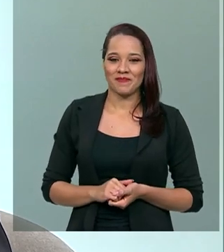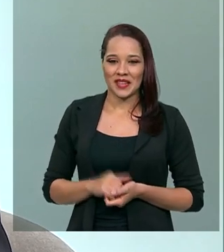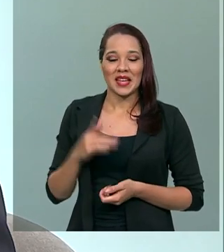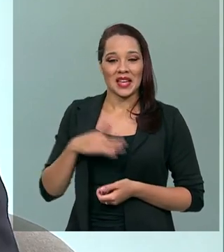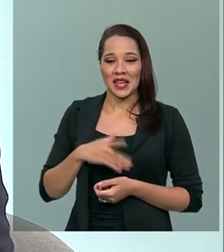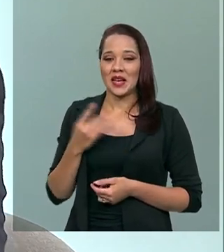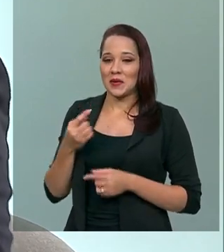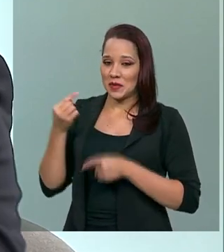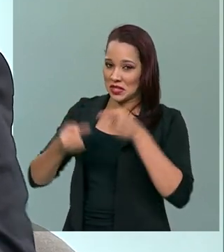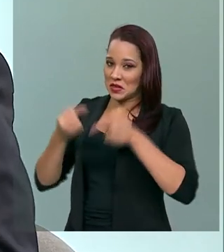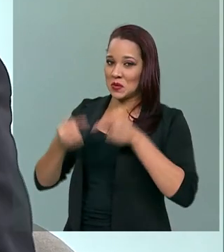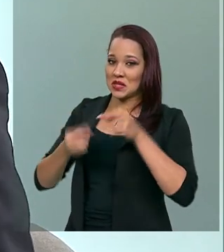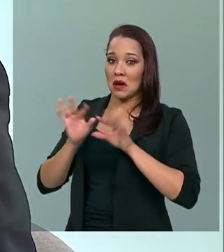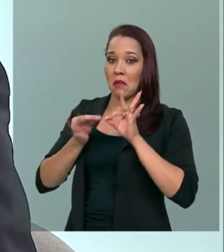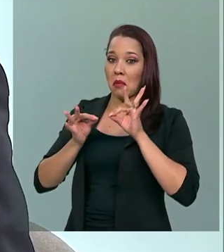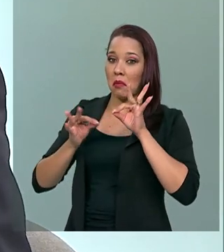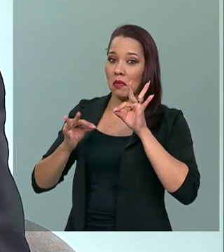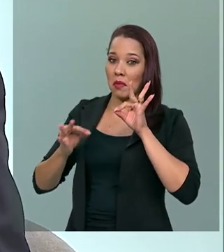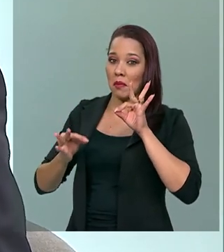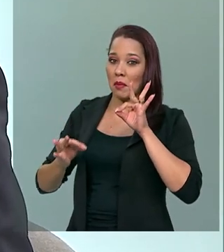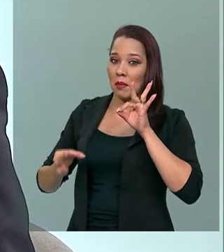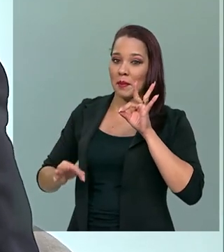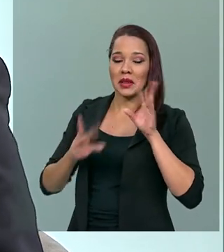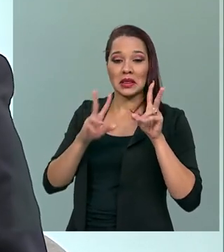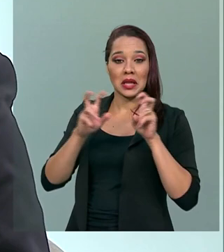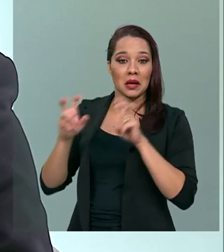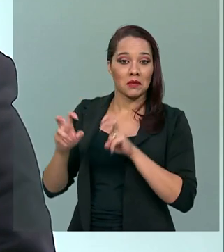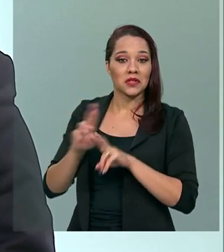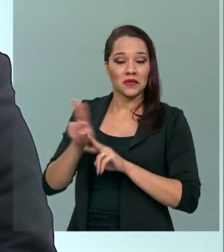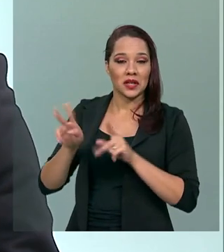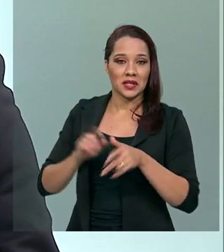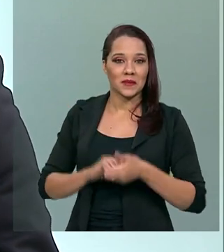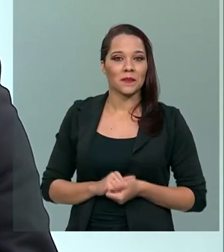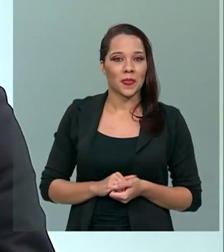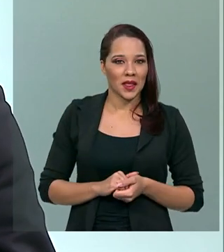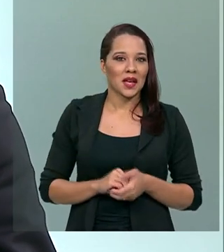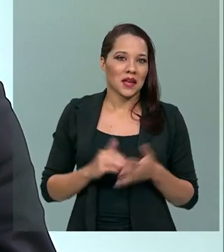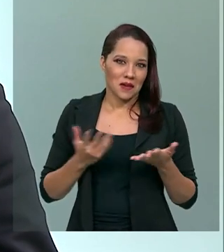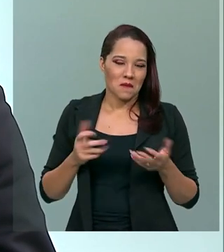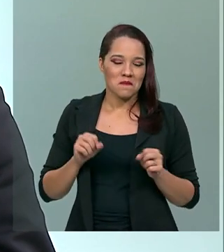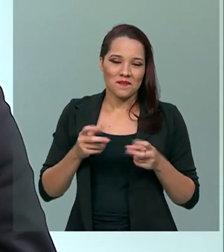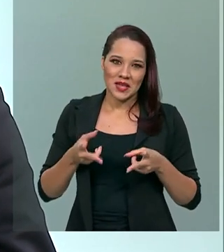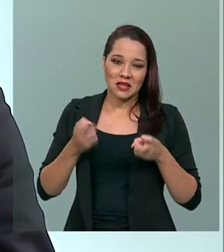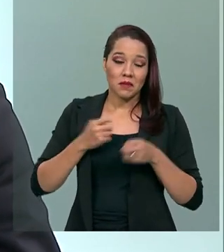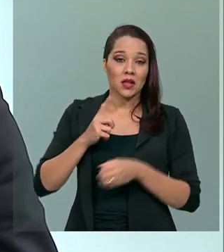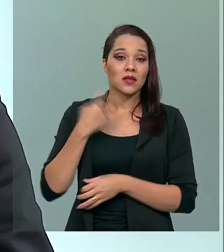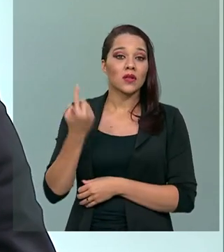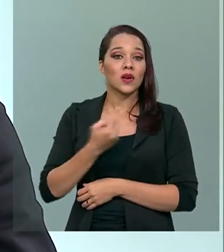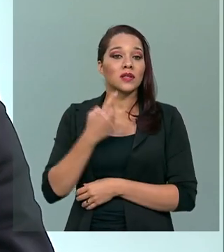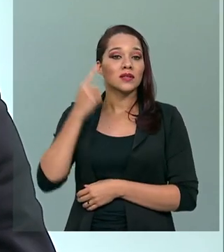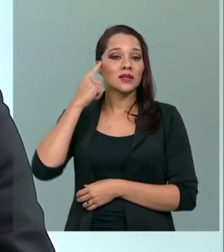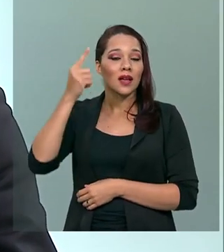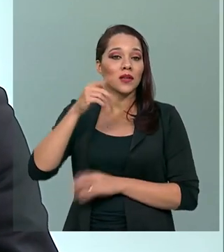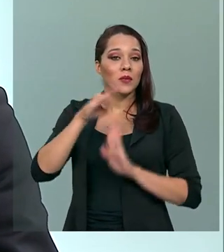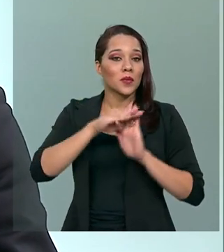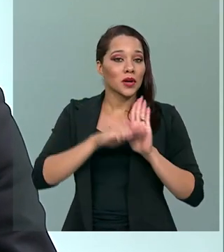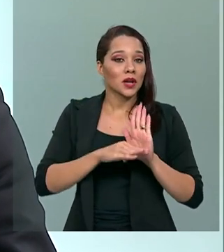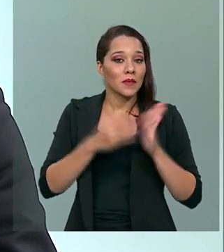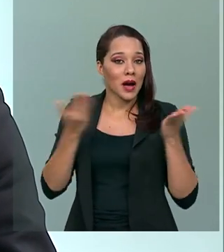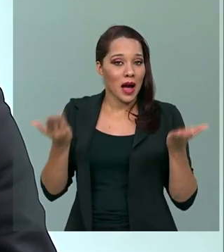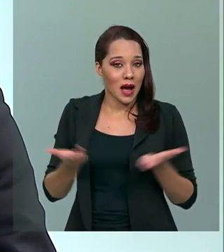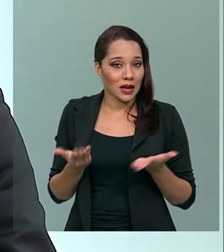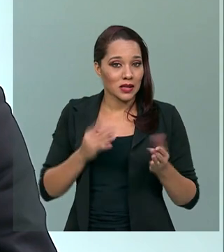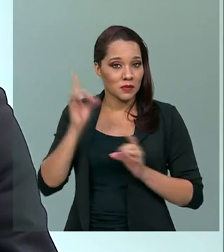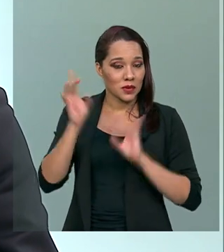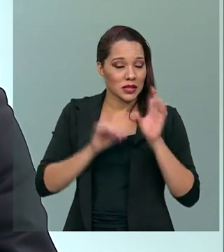discussão que envolve diferentes aspectos. Bom, como a gente pode perceber, a nossa ideia aqui no programa Brasil em Pauta